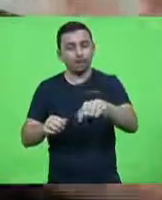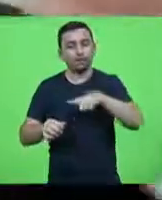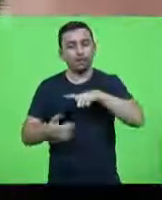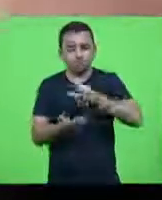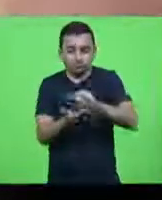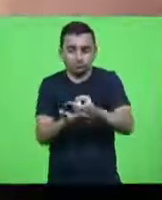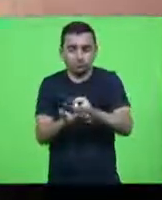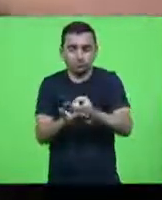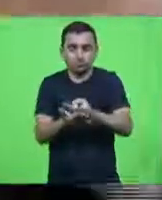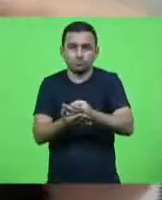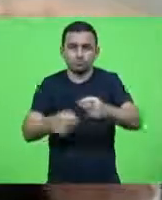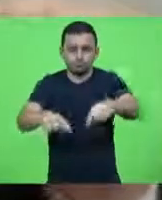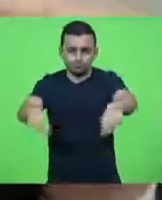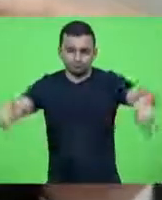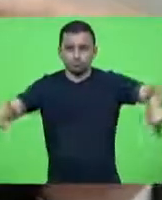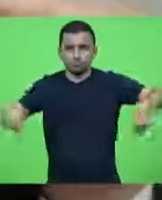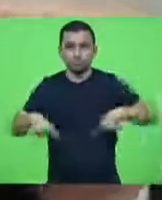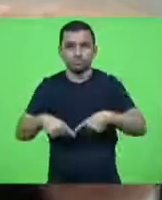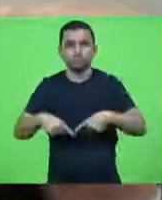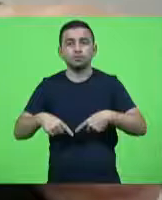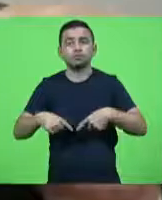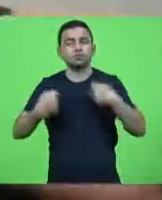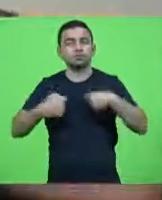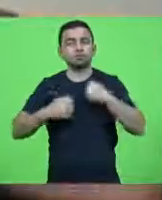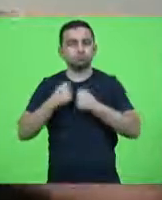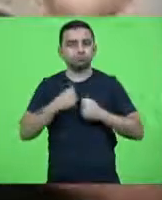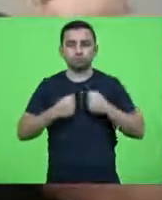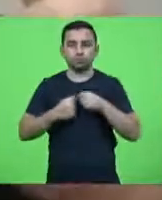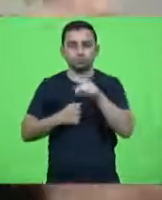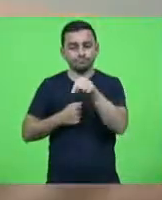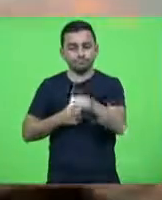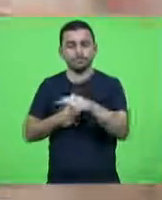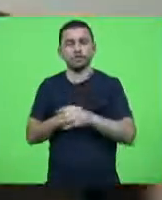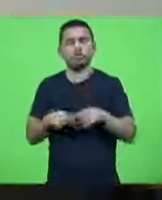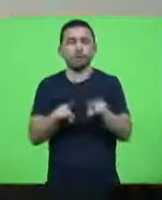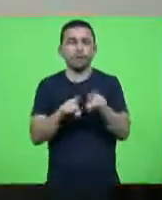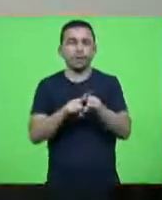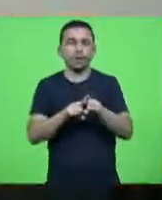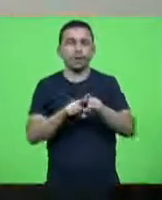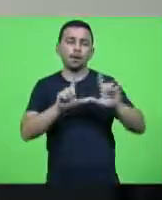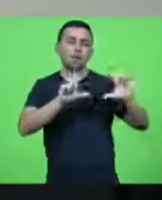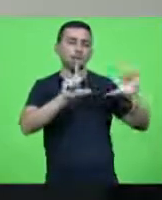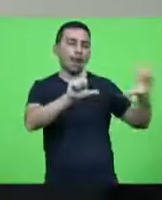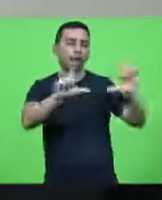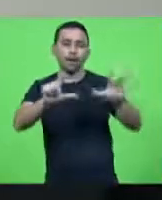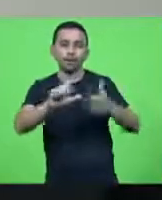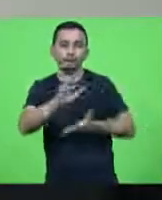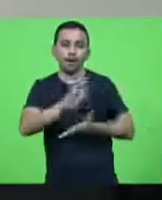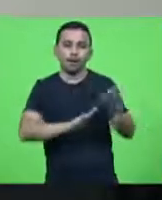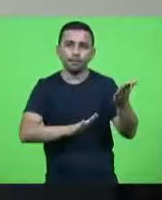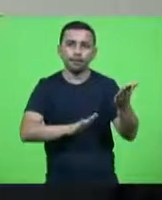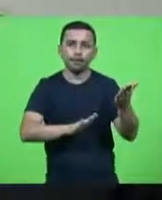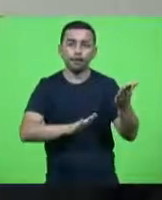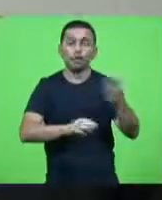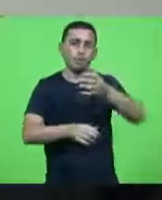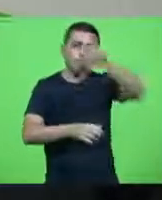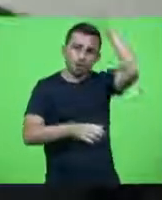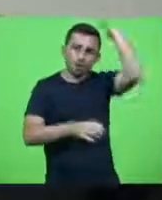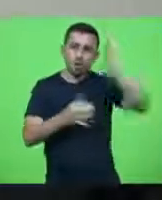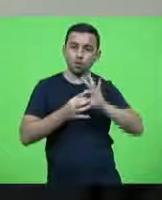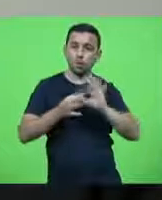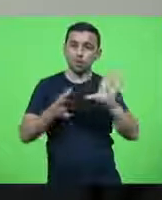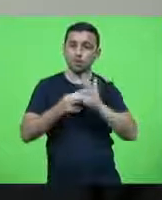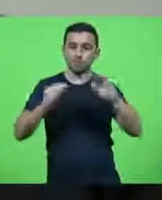agora precisa ter as placas de saída para os bombeiros poderem autorizar a abertura de outros andares